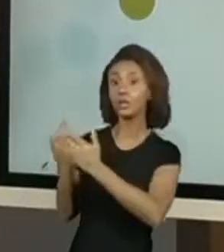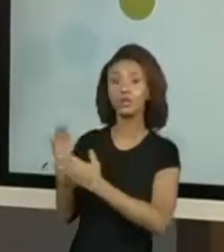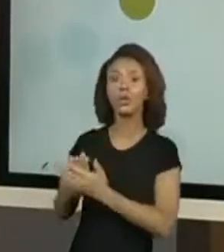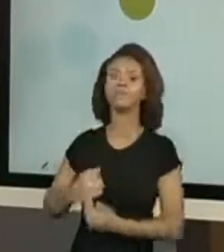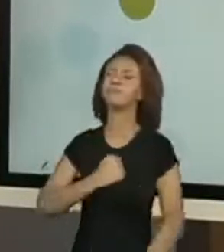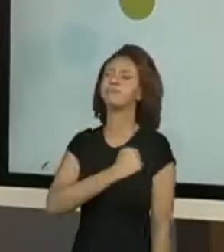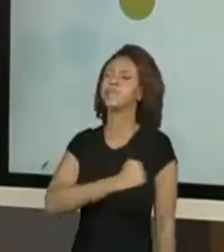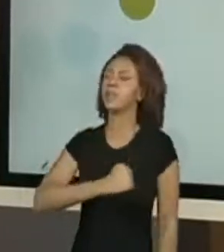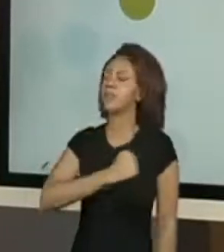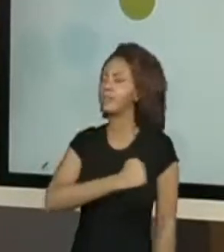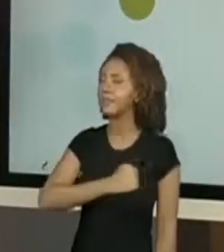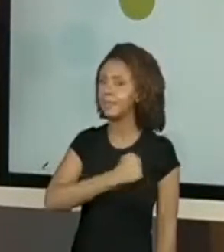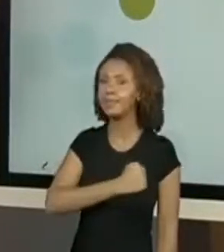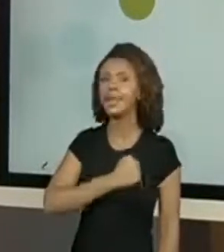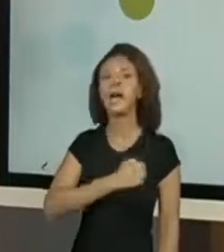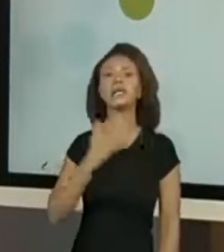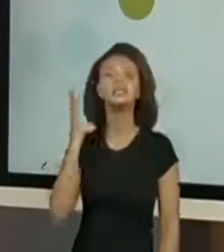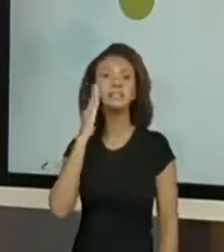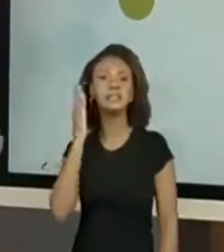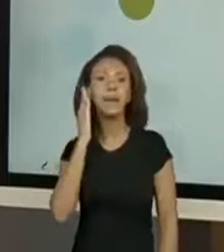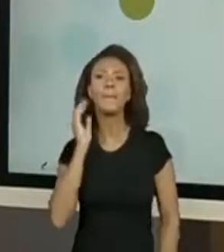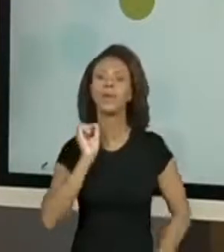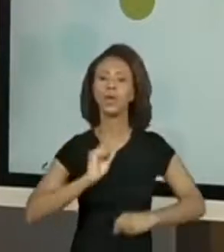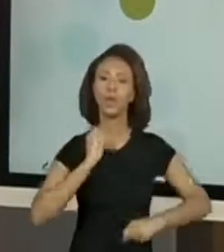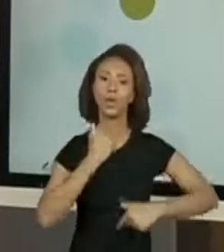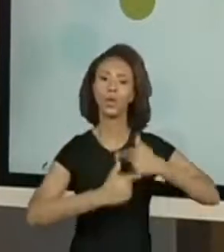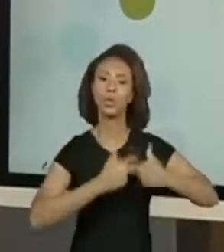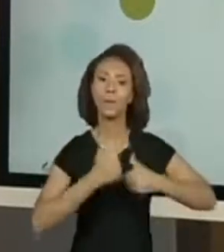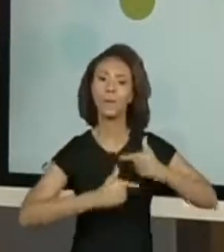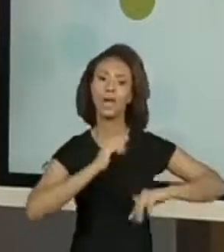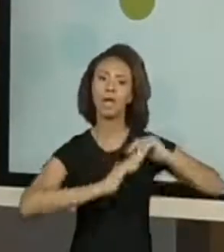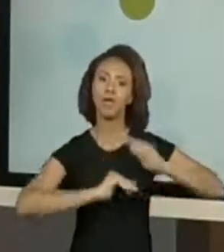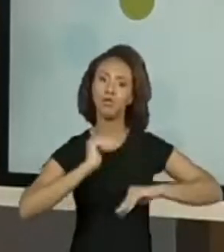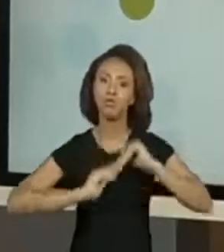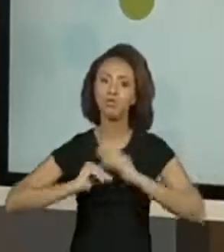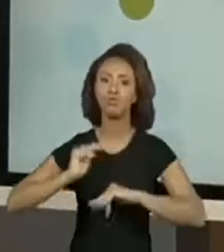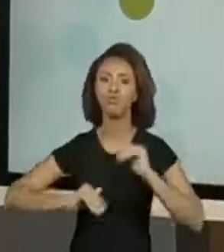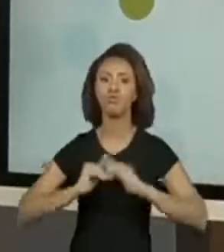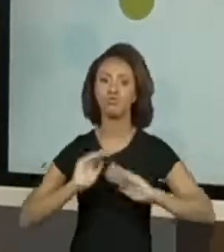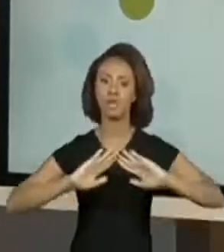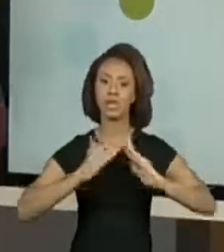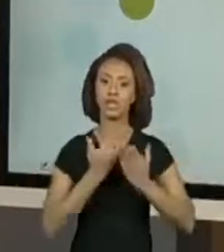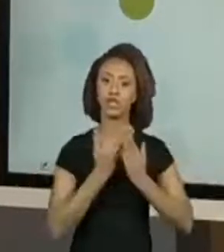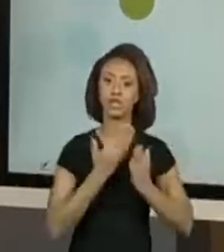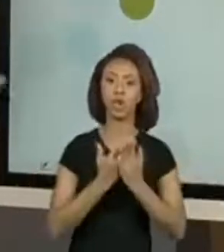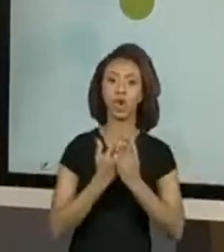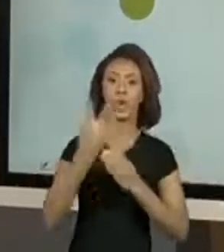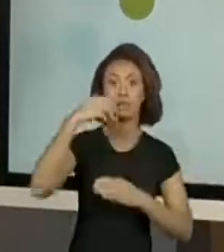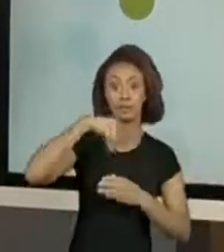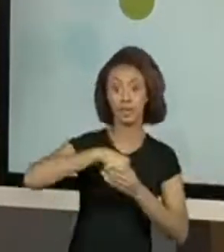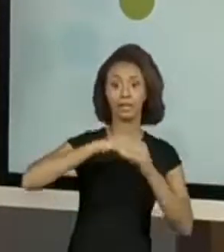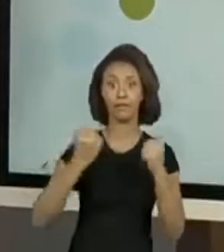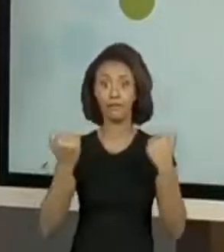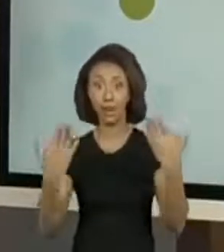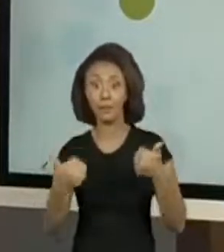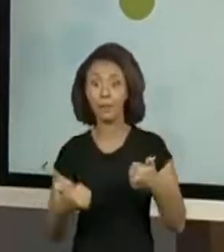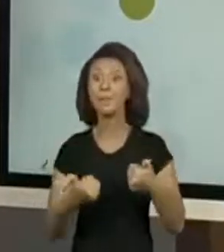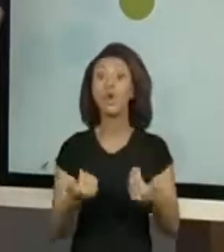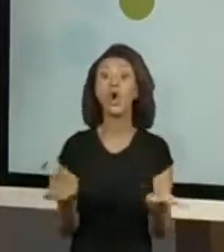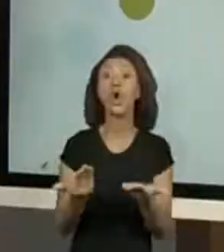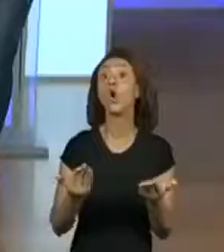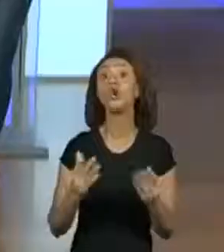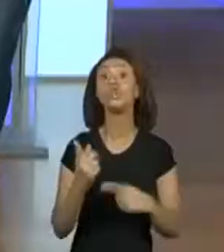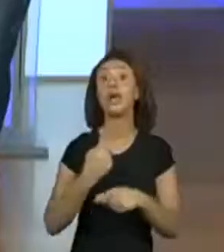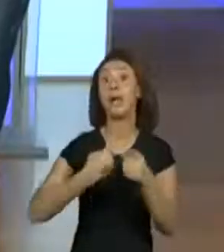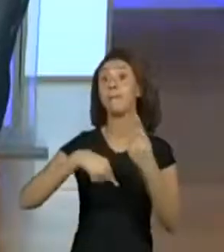A gente vai falar das nossas atividades preferidas dentro e fora da sala de aula. Tudo bem, então? Então, vamos para as habilidades do